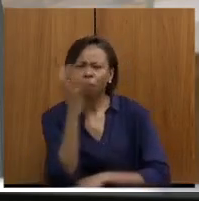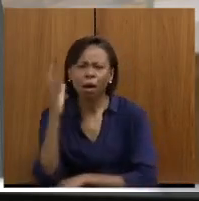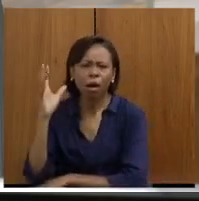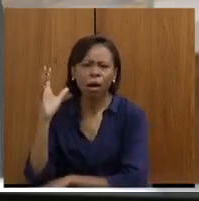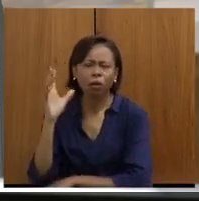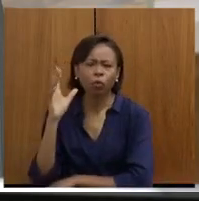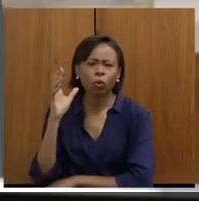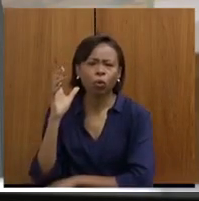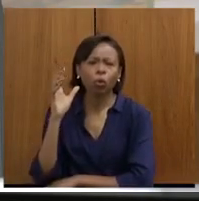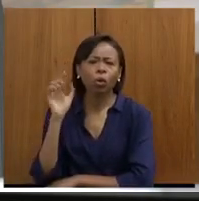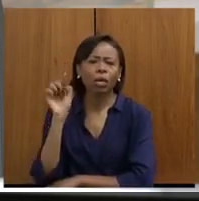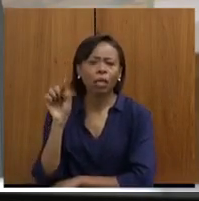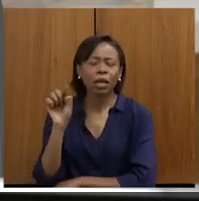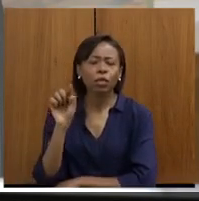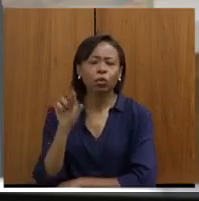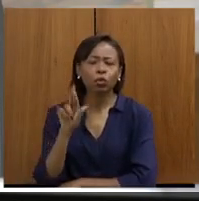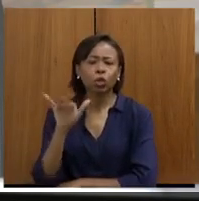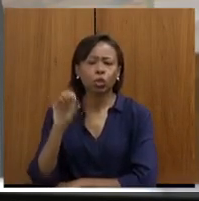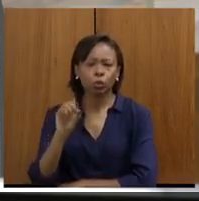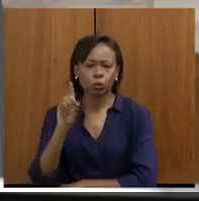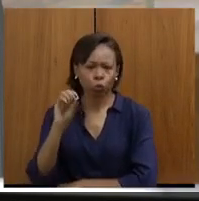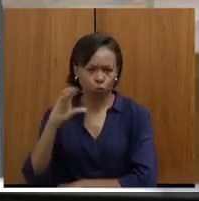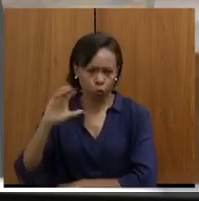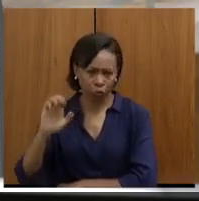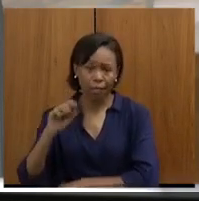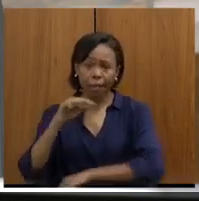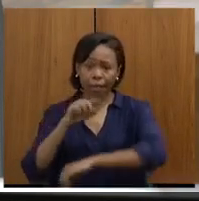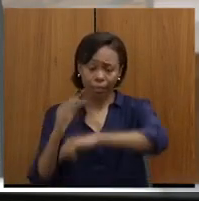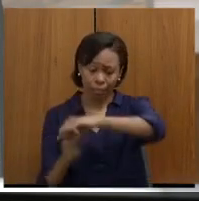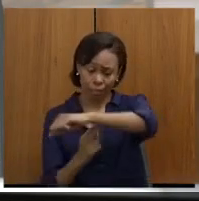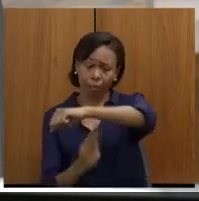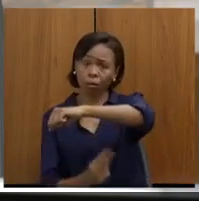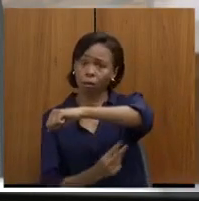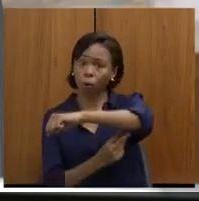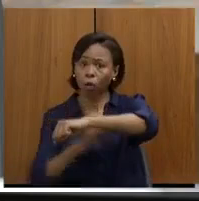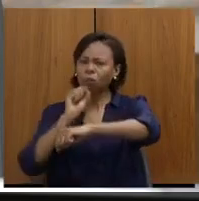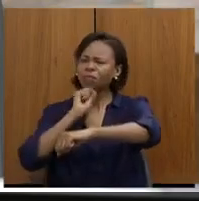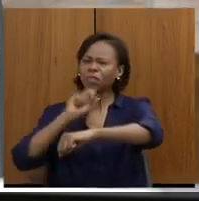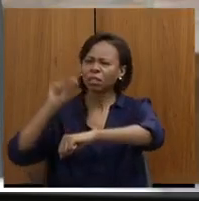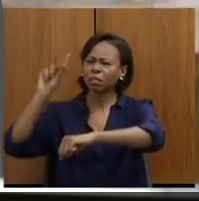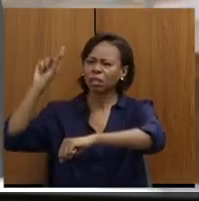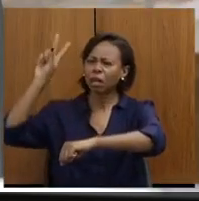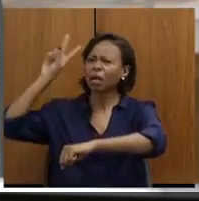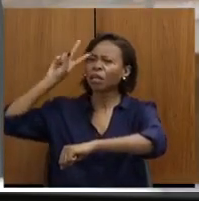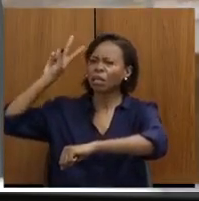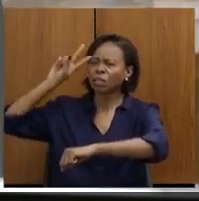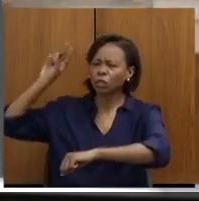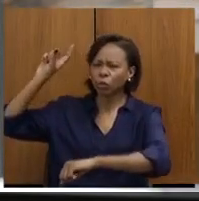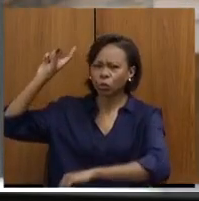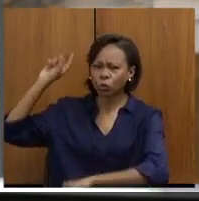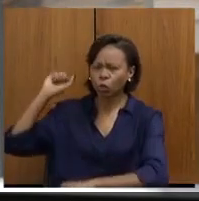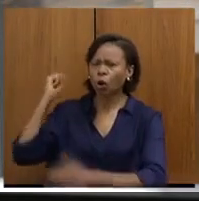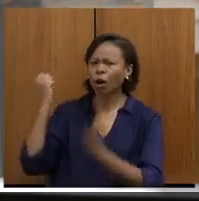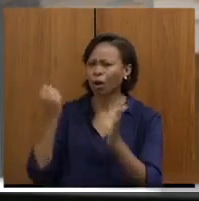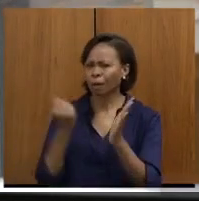Doce. Essa ponte é uma ponte histórica, uma ponte ainda que foi construída